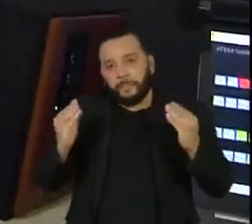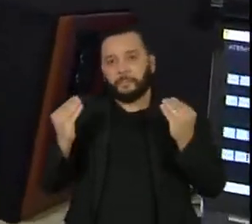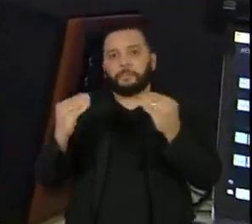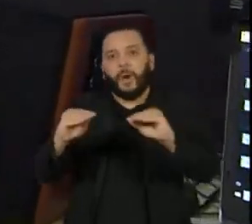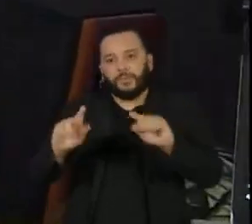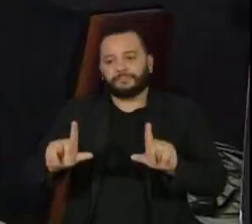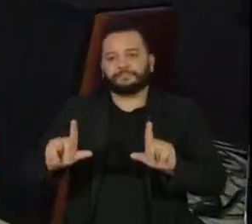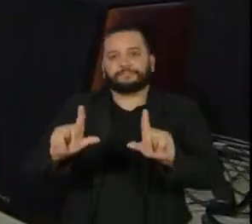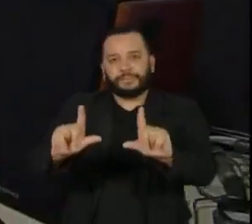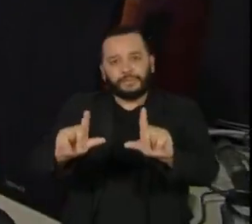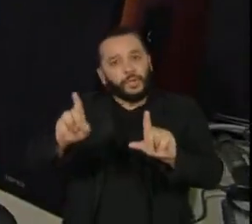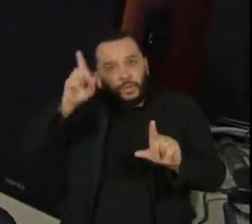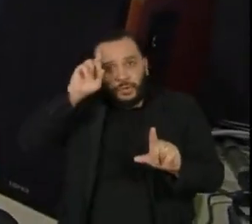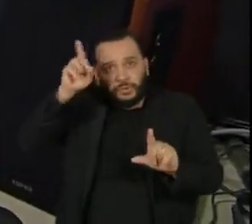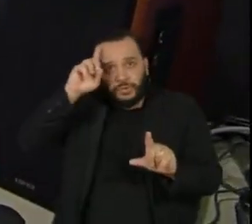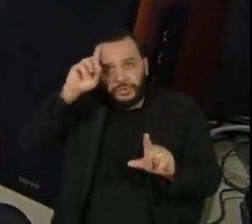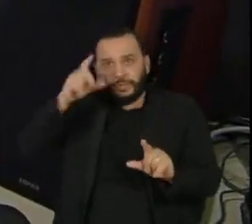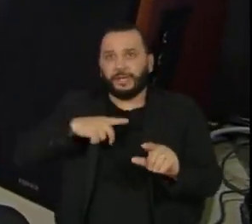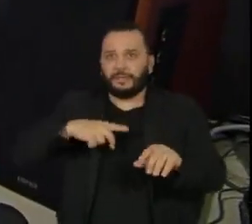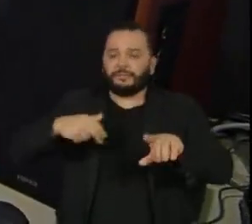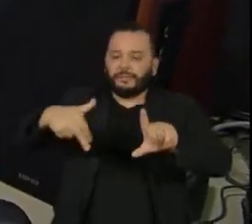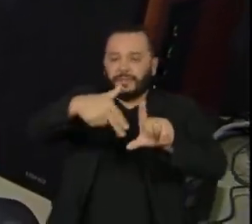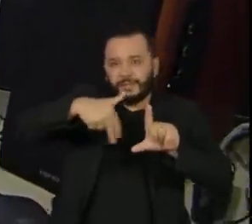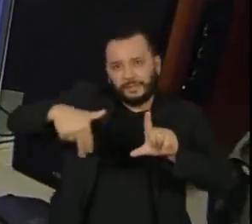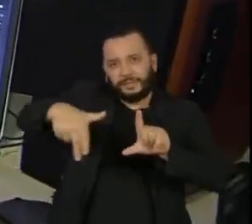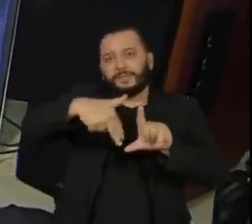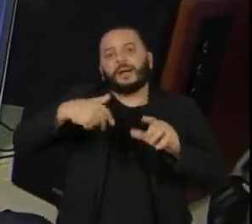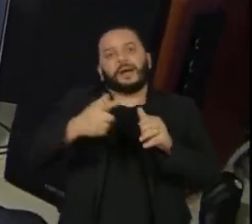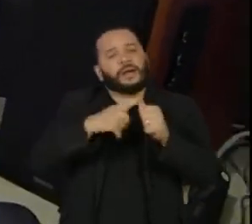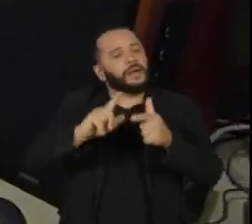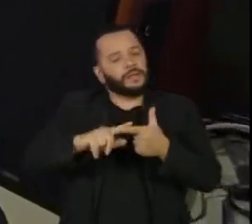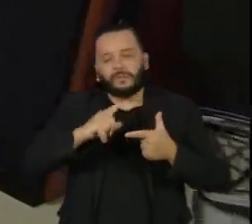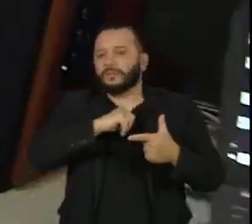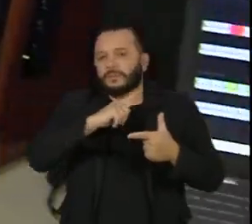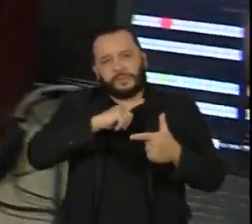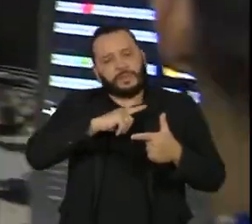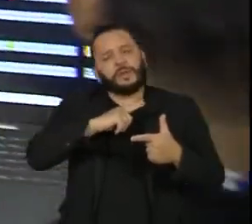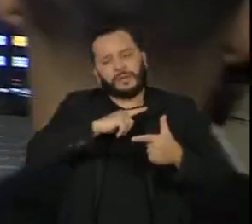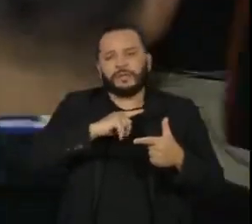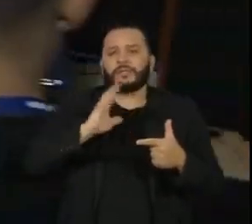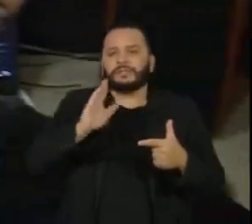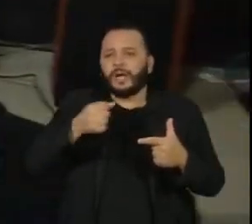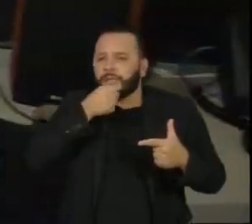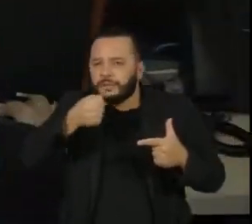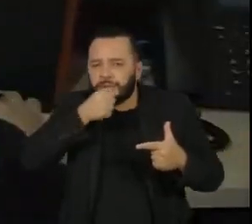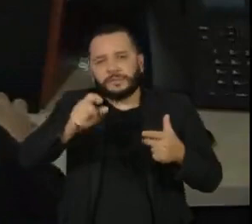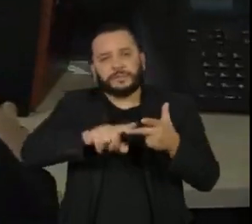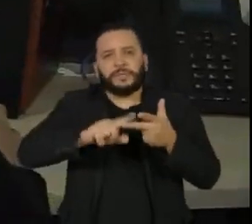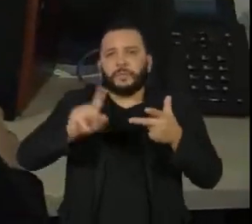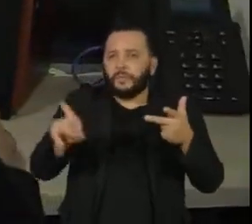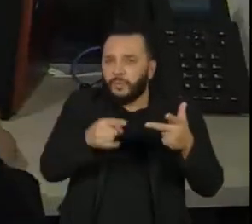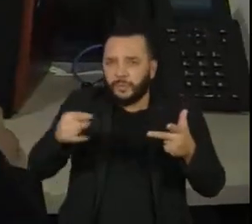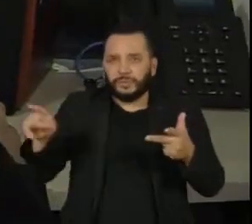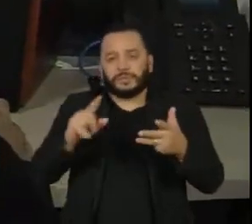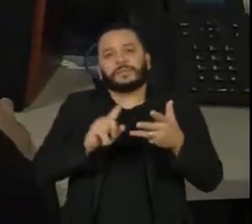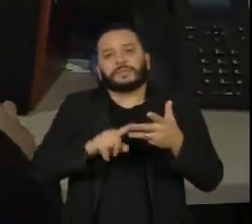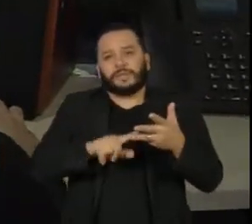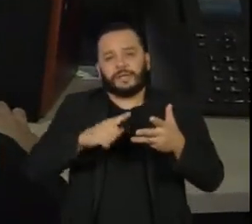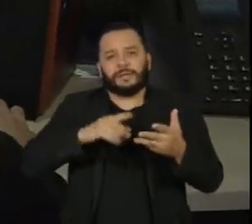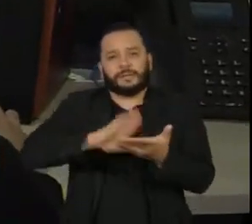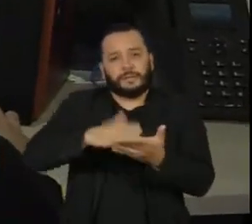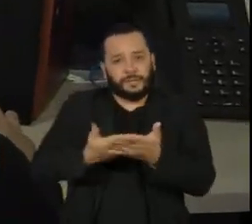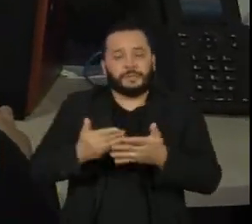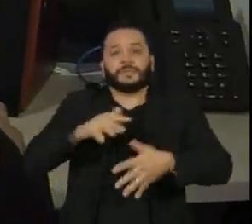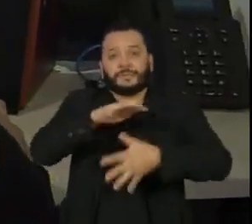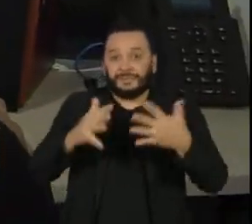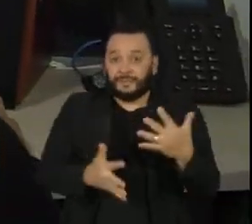diária. Todos os programas, desenhos, programas jornalísticos, programas musicais, recebem aqui os sinais dos intérpretes